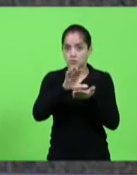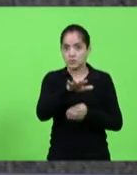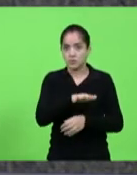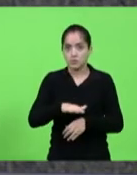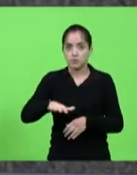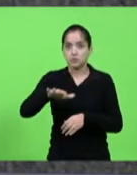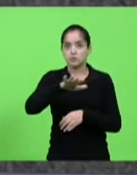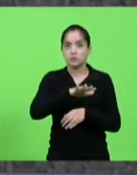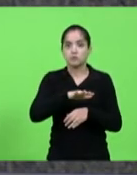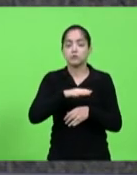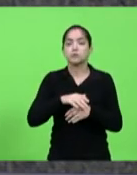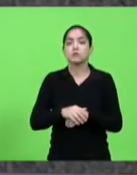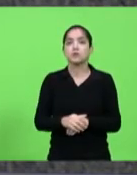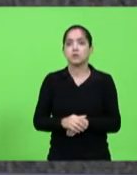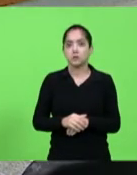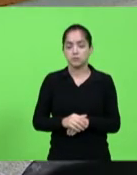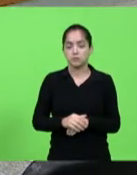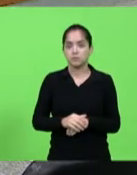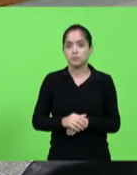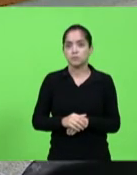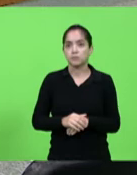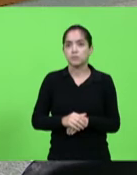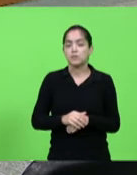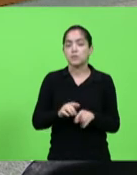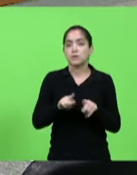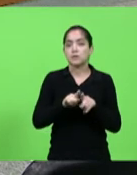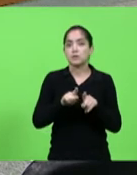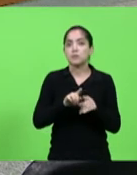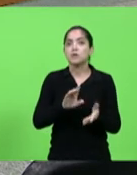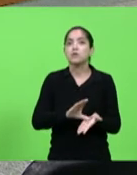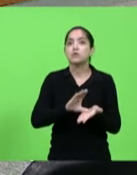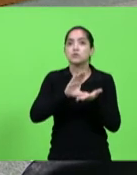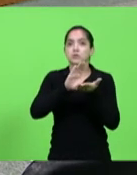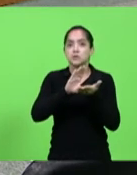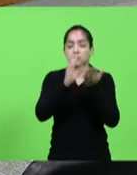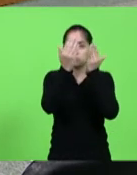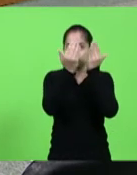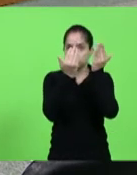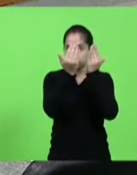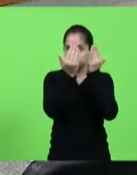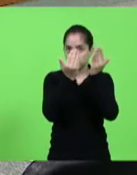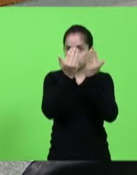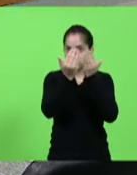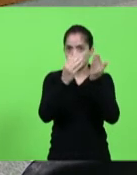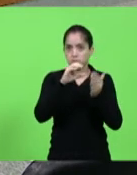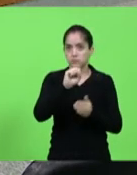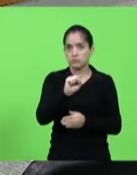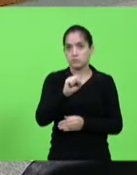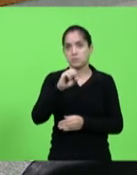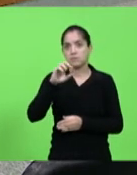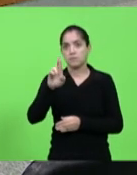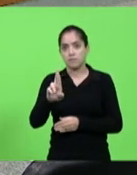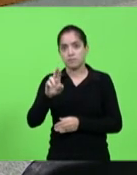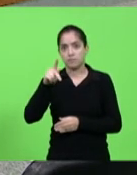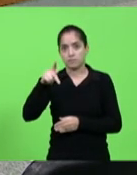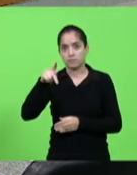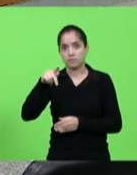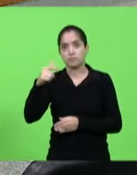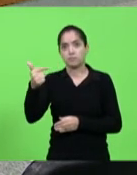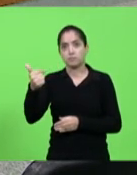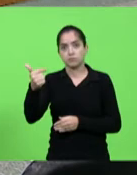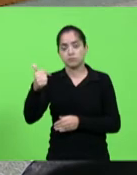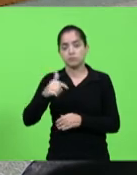Social, CRES, 12ª Região, Conselho Regional de Psicologia, CRP 12, 12ª Região,